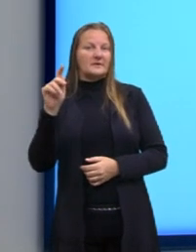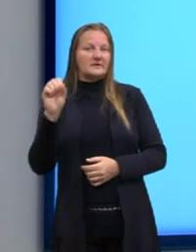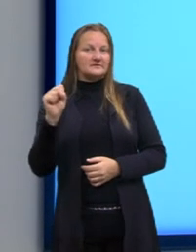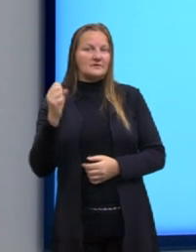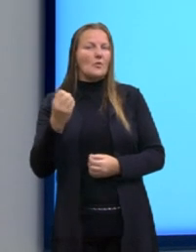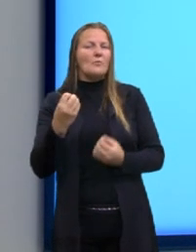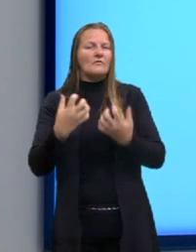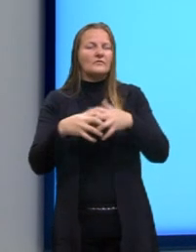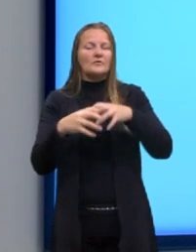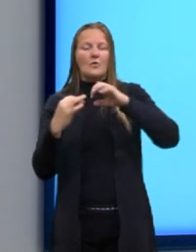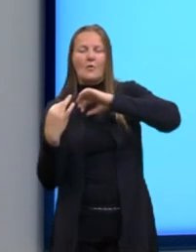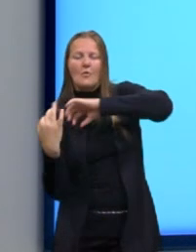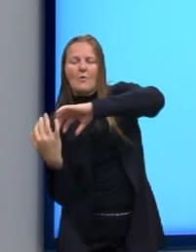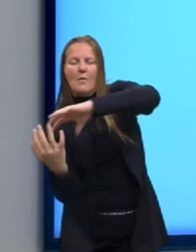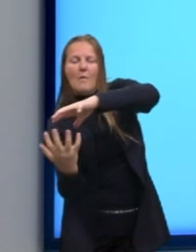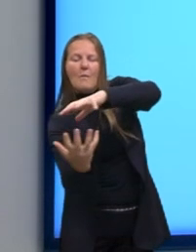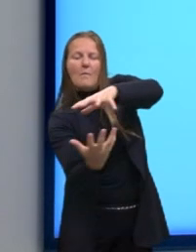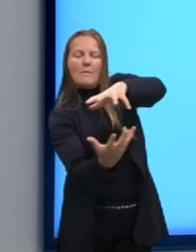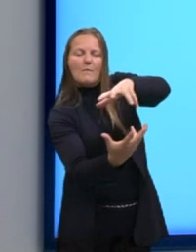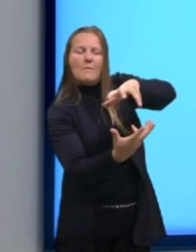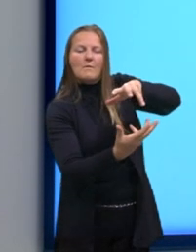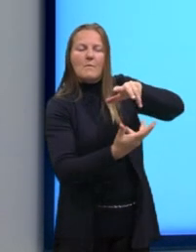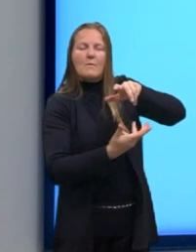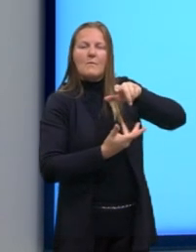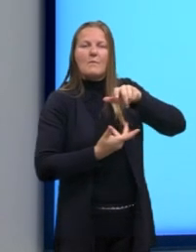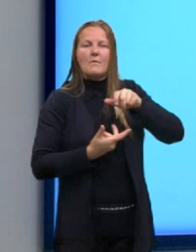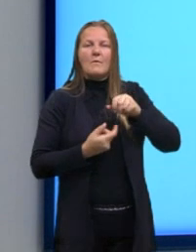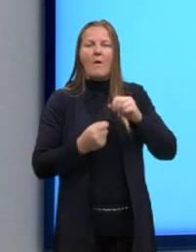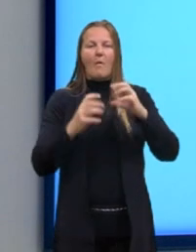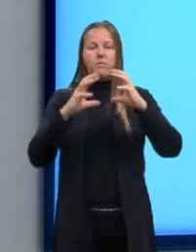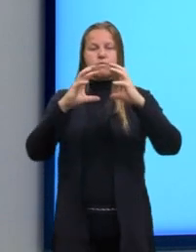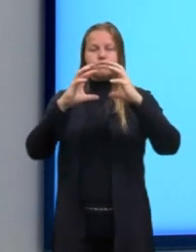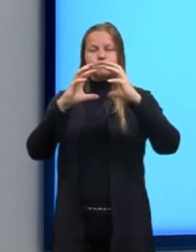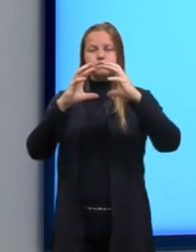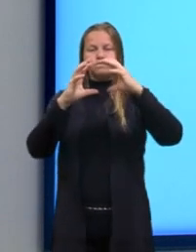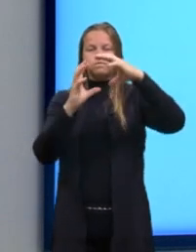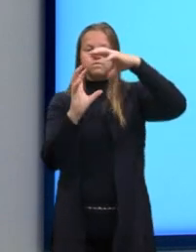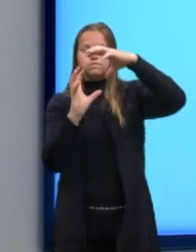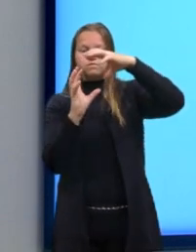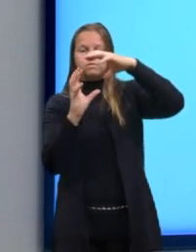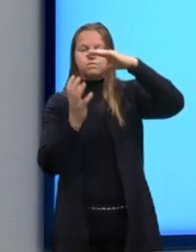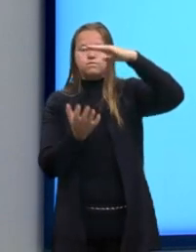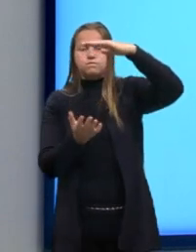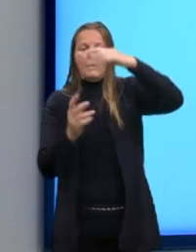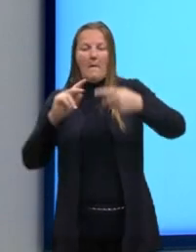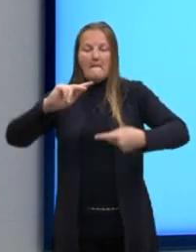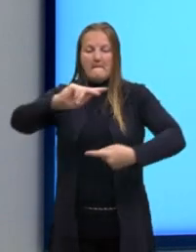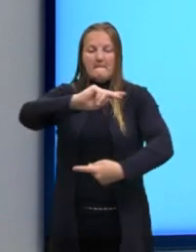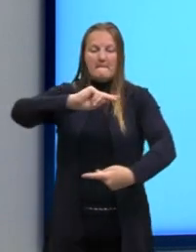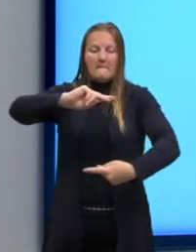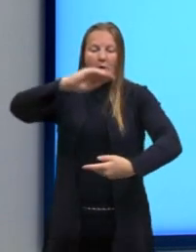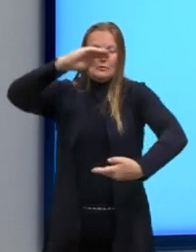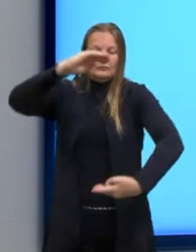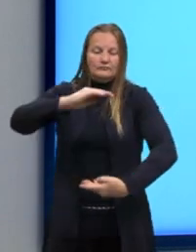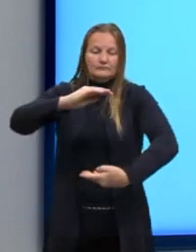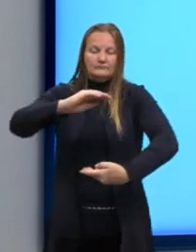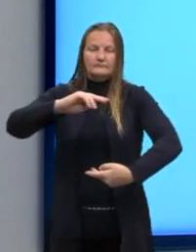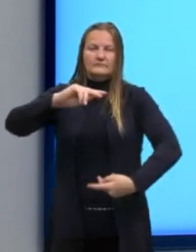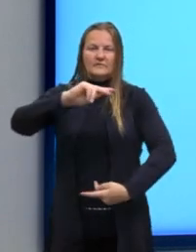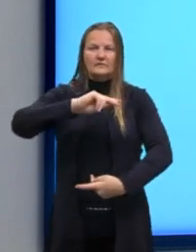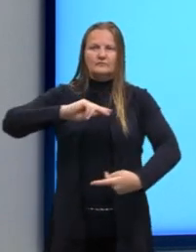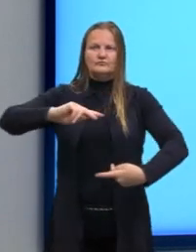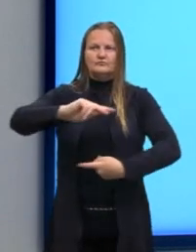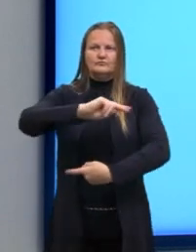planeta Terra, como nós já sabemos, ele é uma esfera achatada em ambos os polos. Ao colocar essa